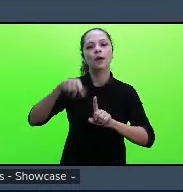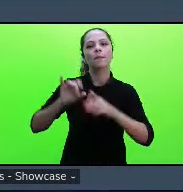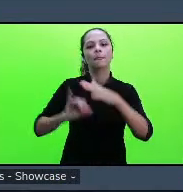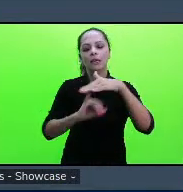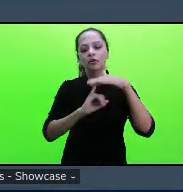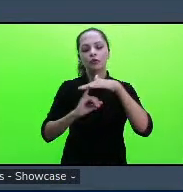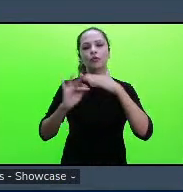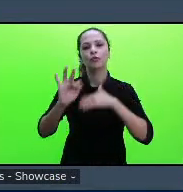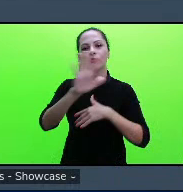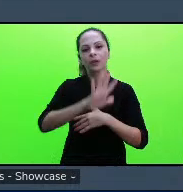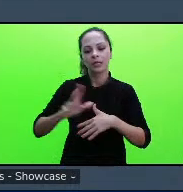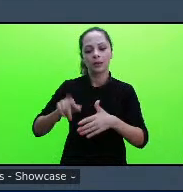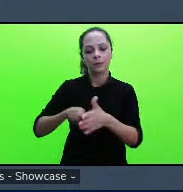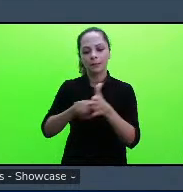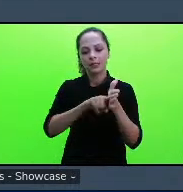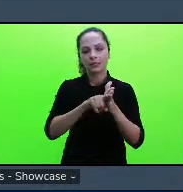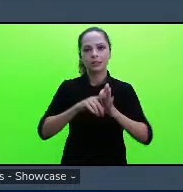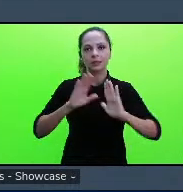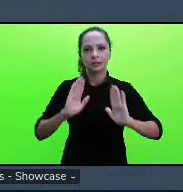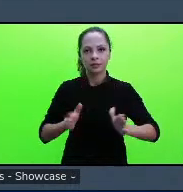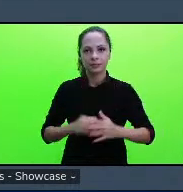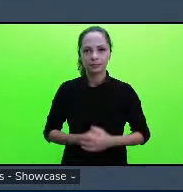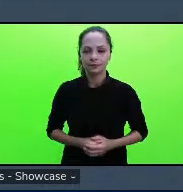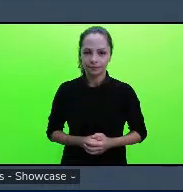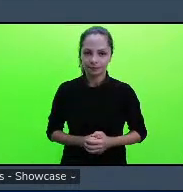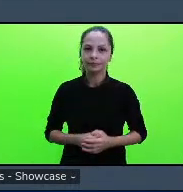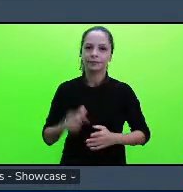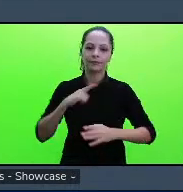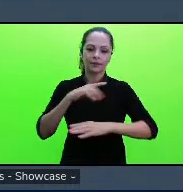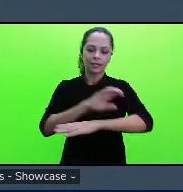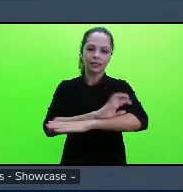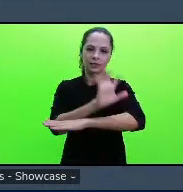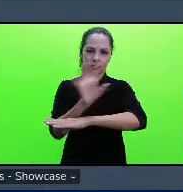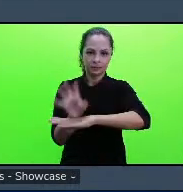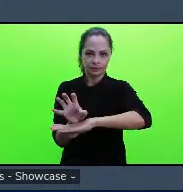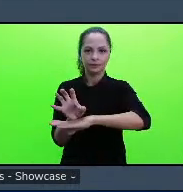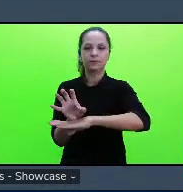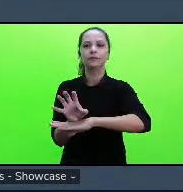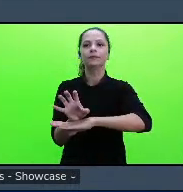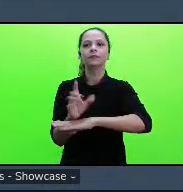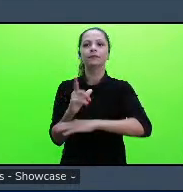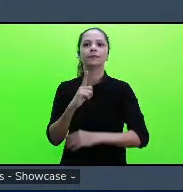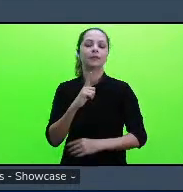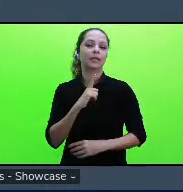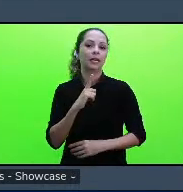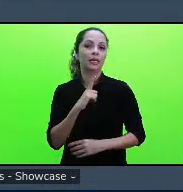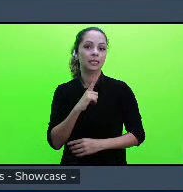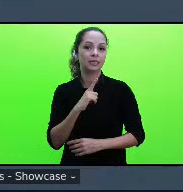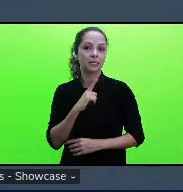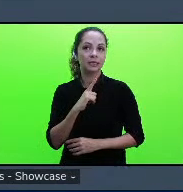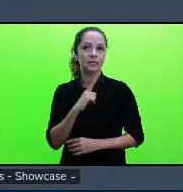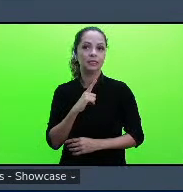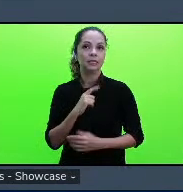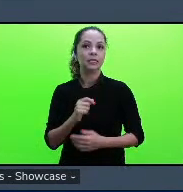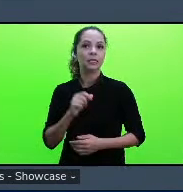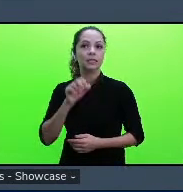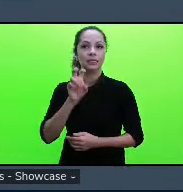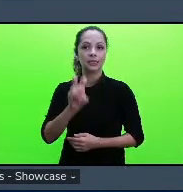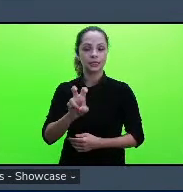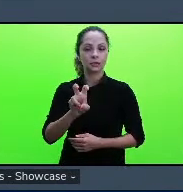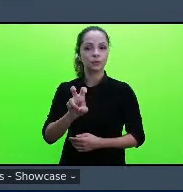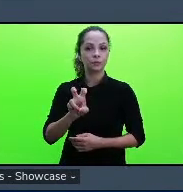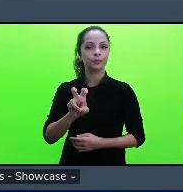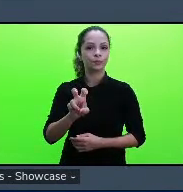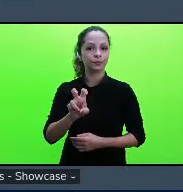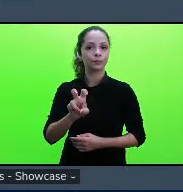na região centro-oeste nós tivemos nós temos cinco IFIs existentes nós